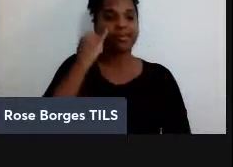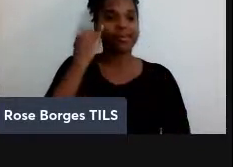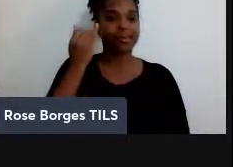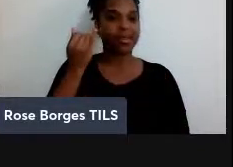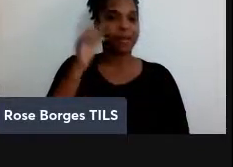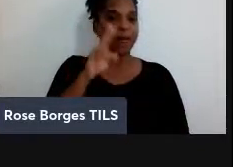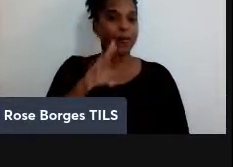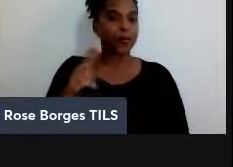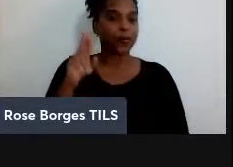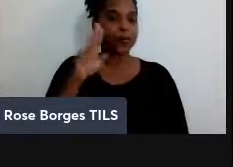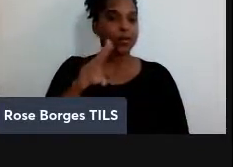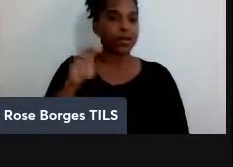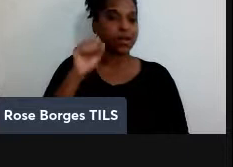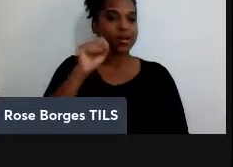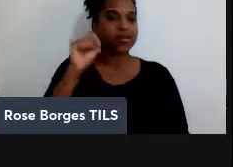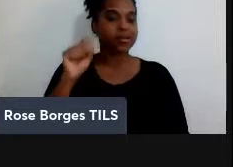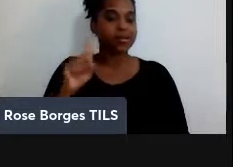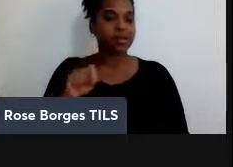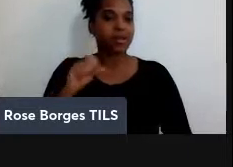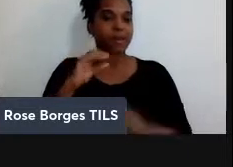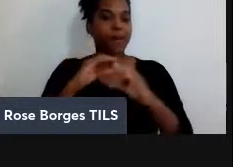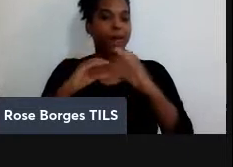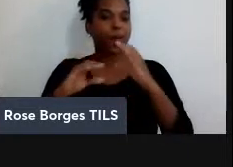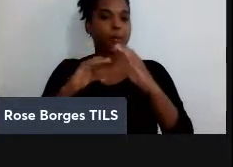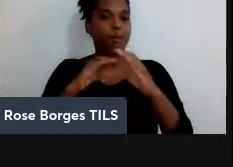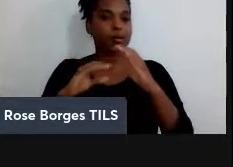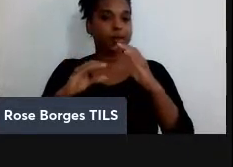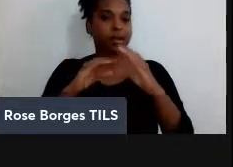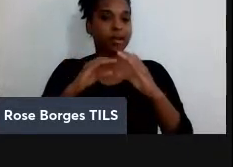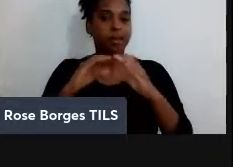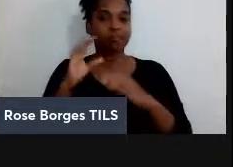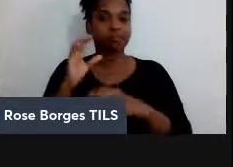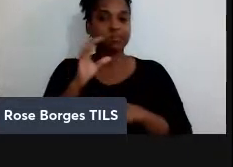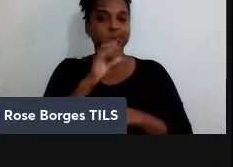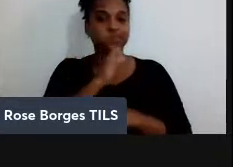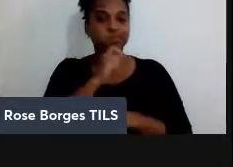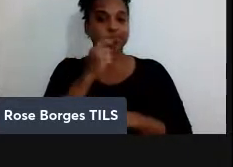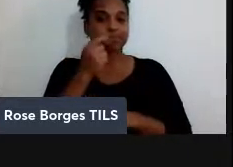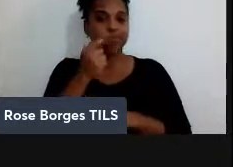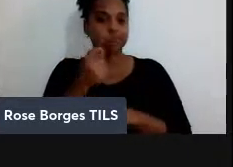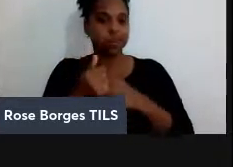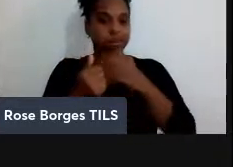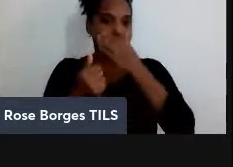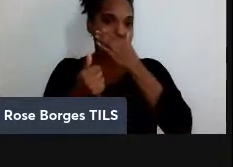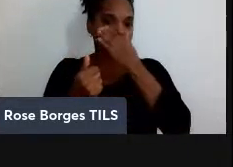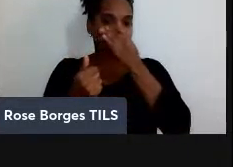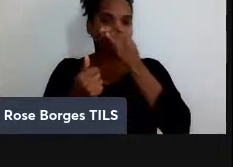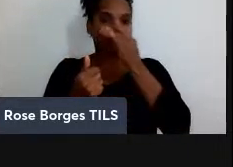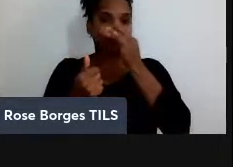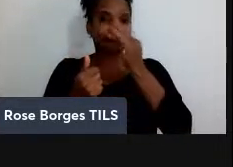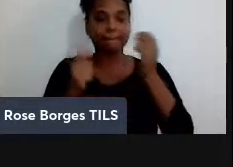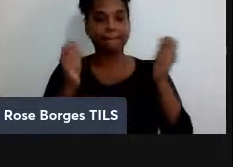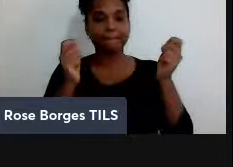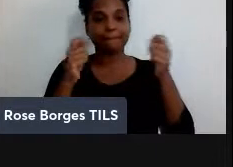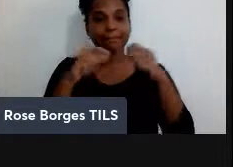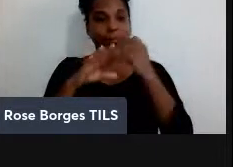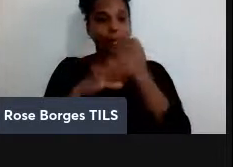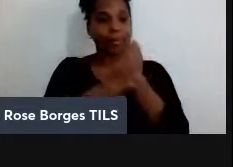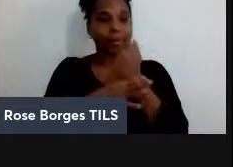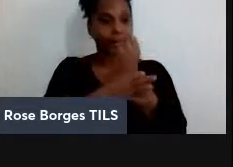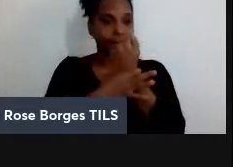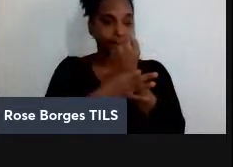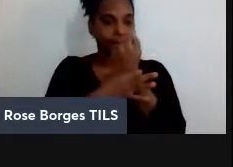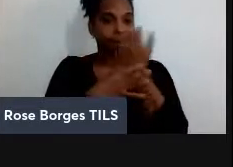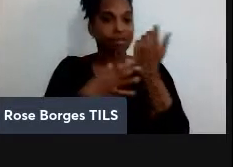quânticos para se comunicar, seja de forma mais eficiente, seja de forma mais segura. Então, a área da